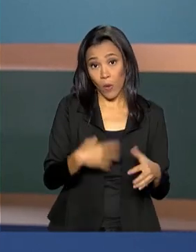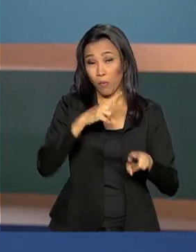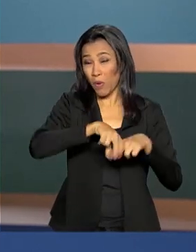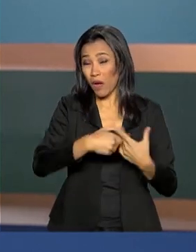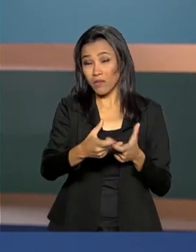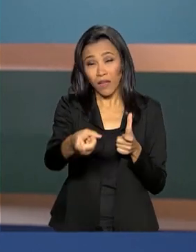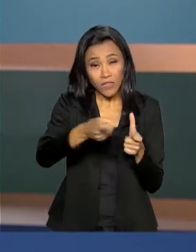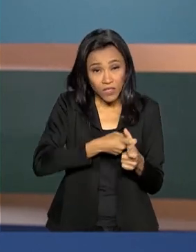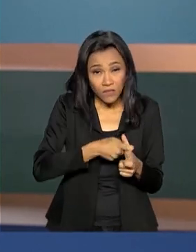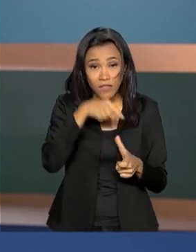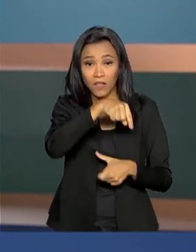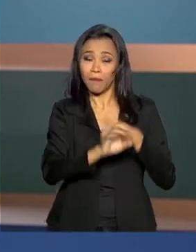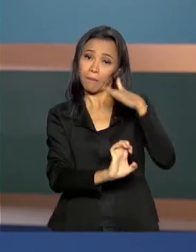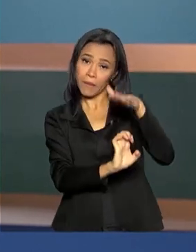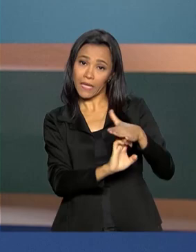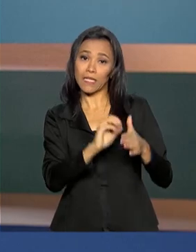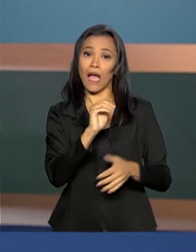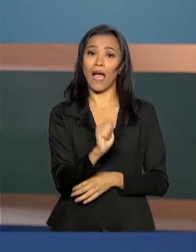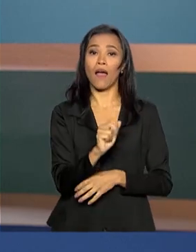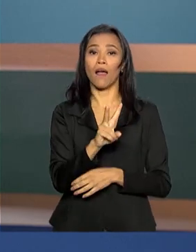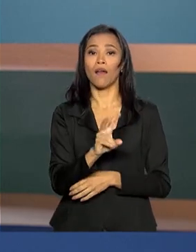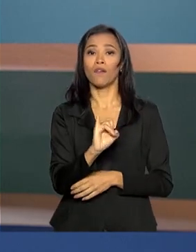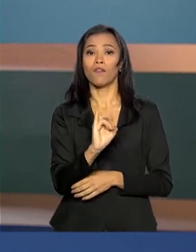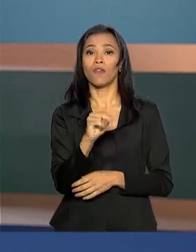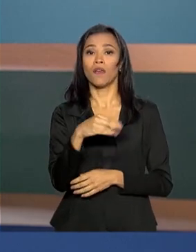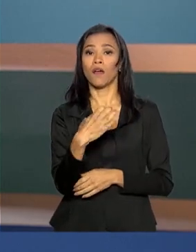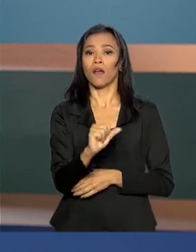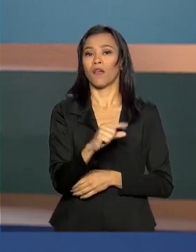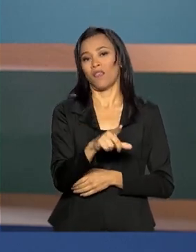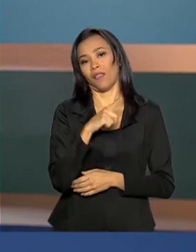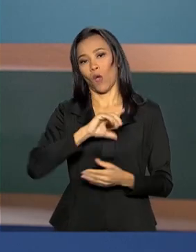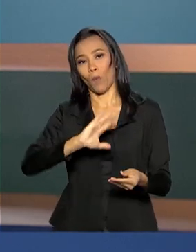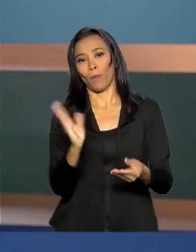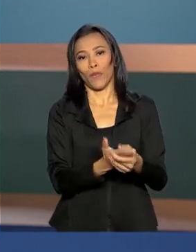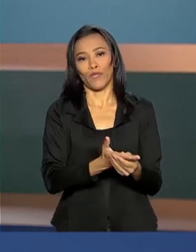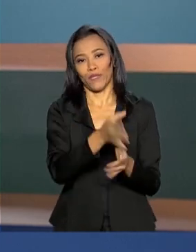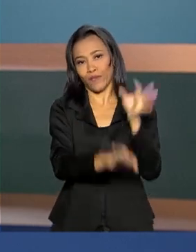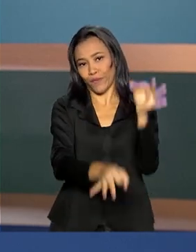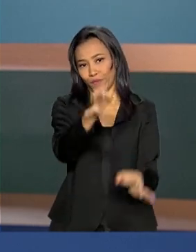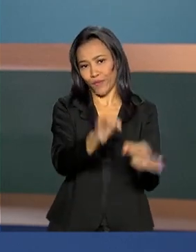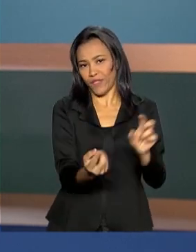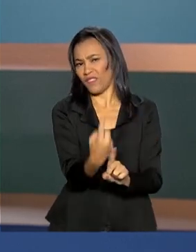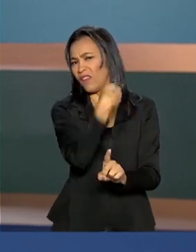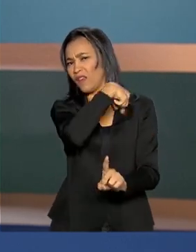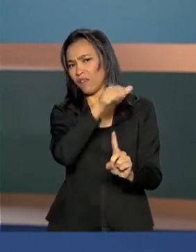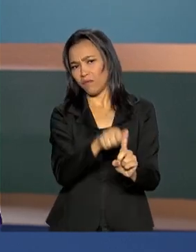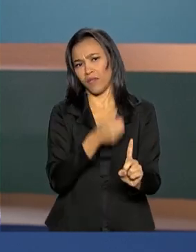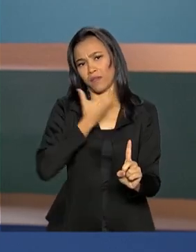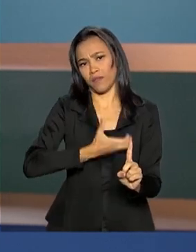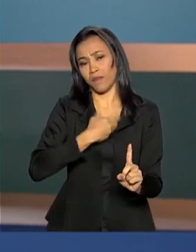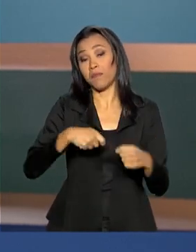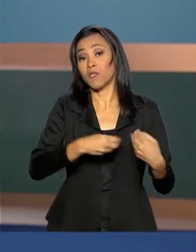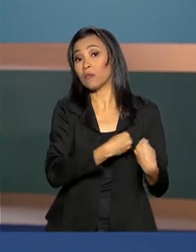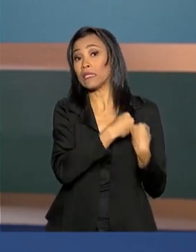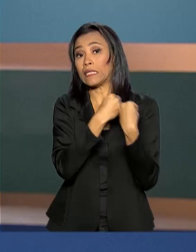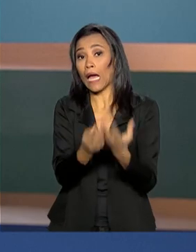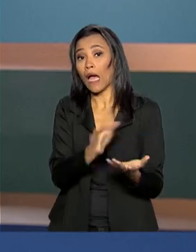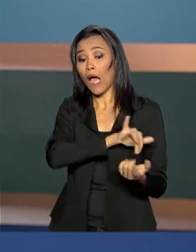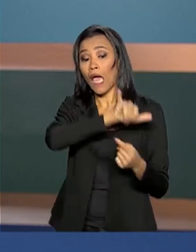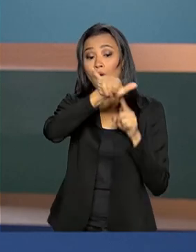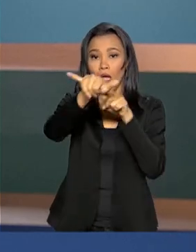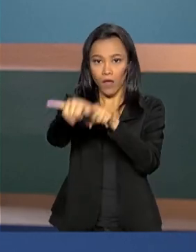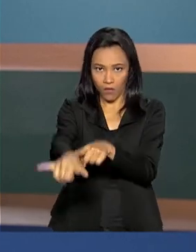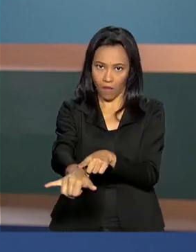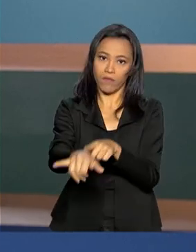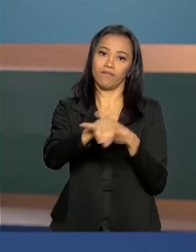inadimplência da Avianca, que está em processo de recuperação judicial desde dezembro e teve que entregar diversas aeronaves nos